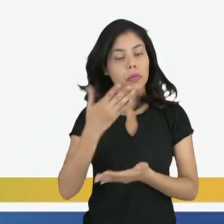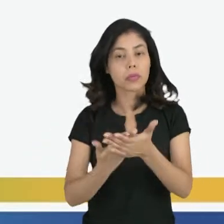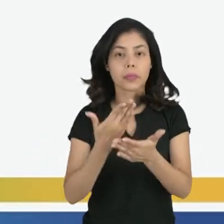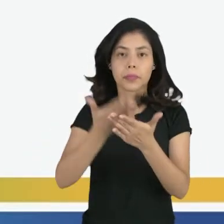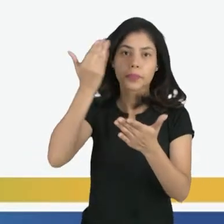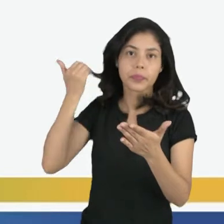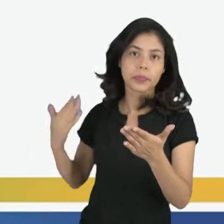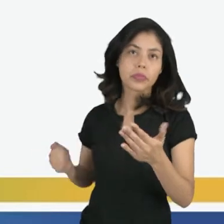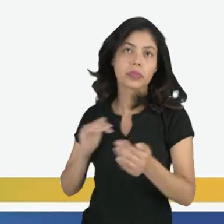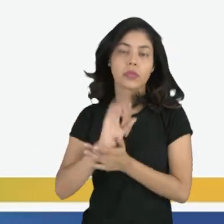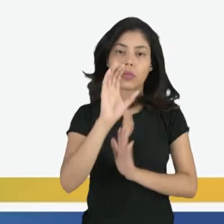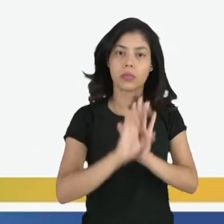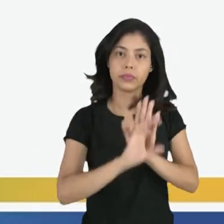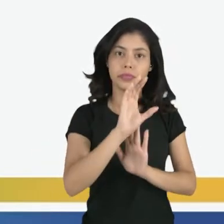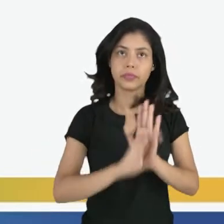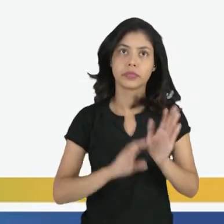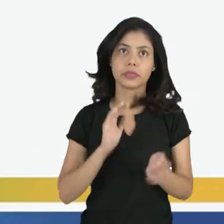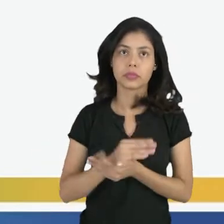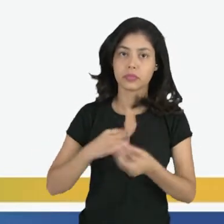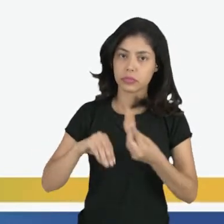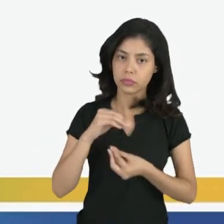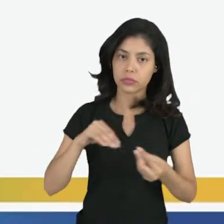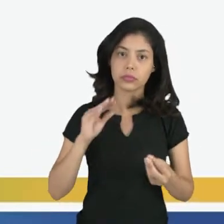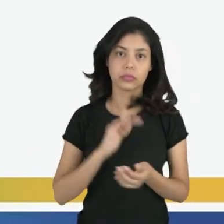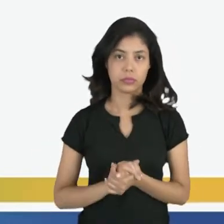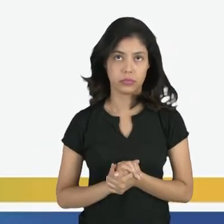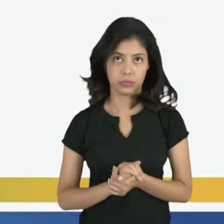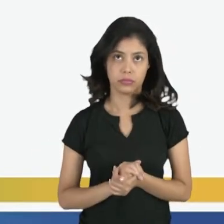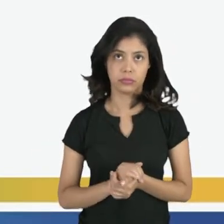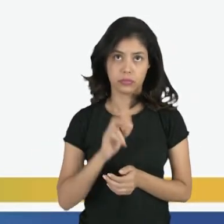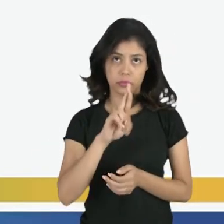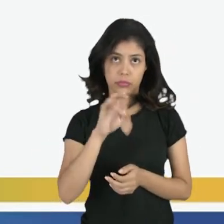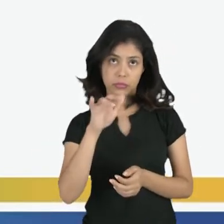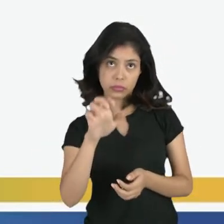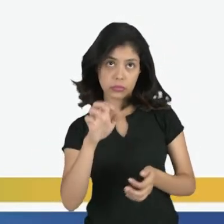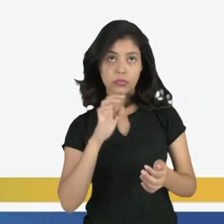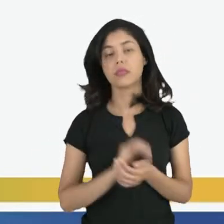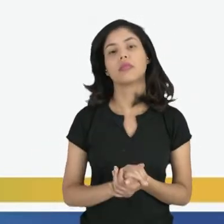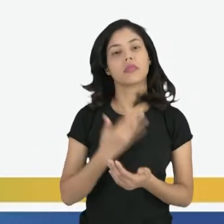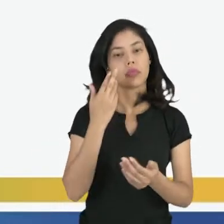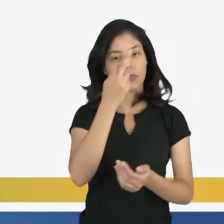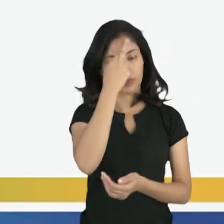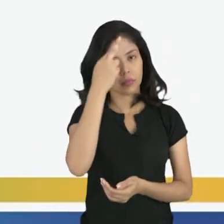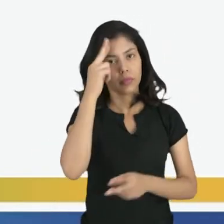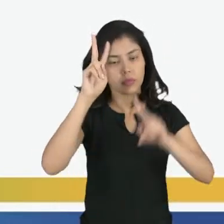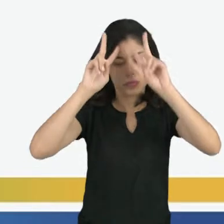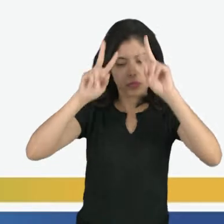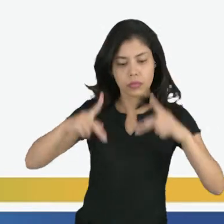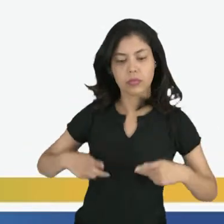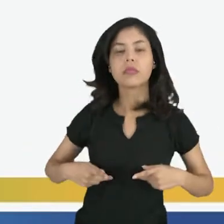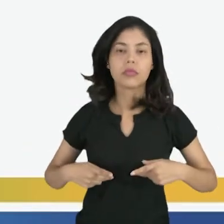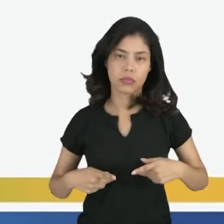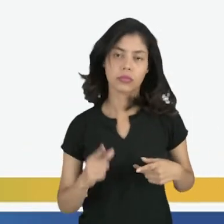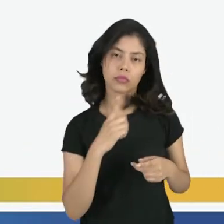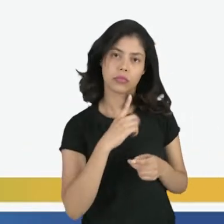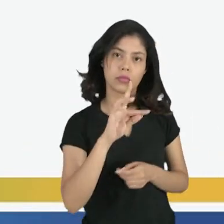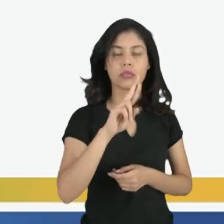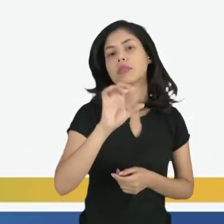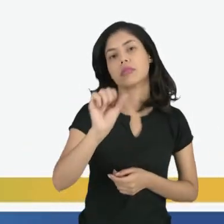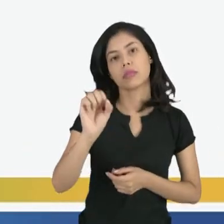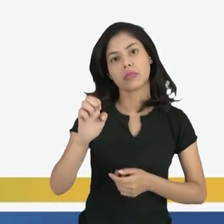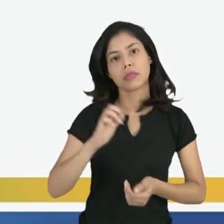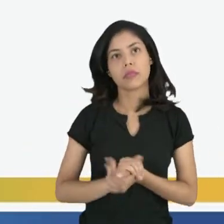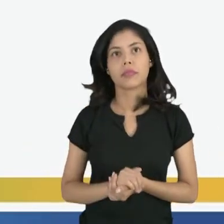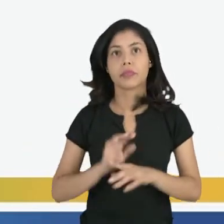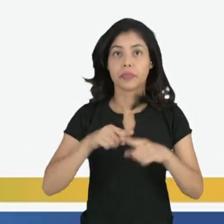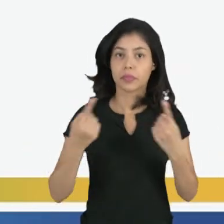passada os conceitos desenvolvidos por Hegel, quando ele diz, ó, a história humana, ela tem uma tese, mas